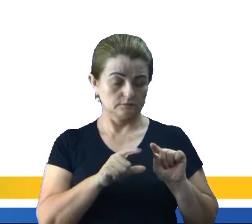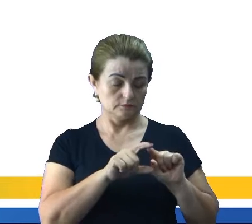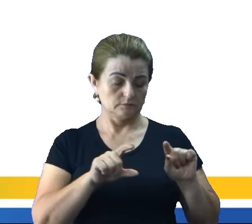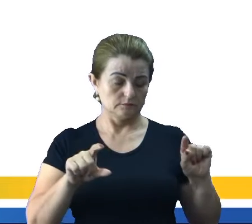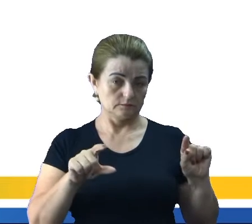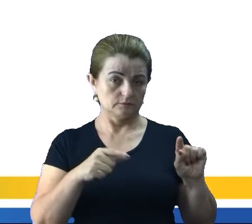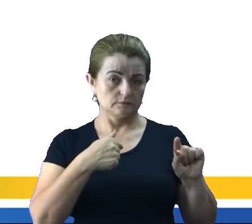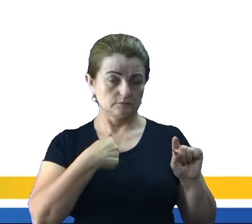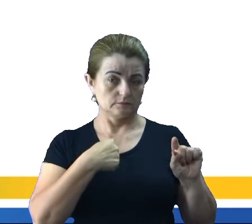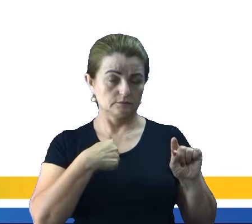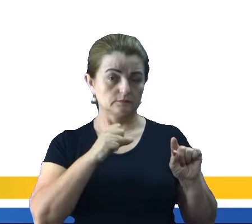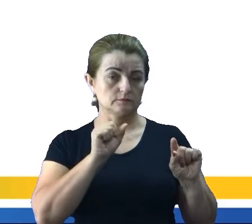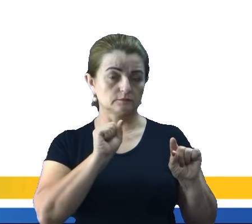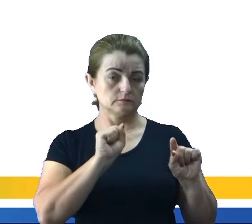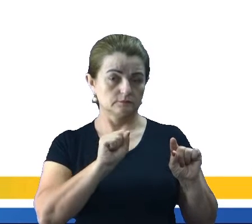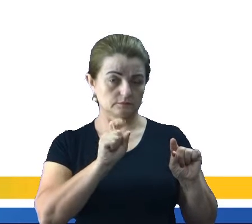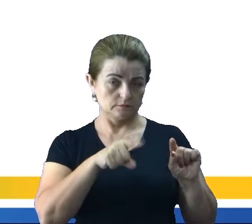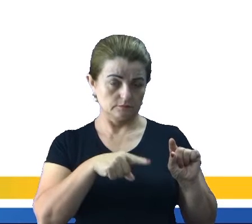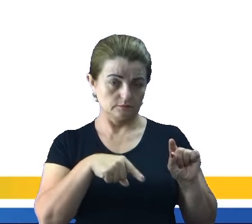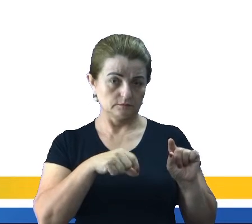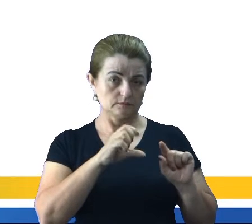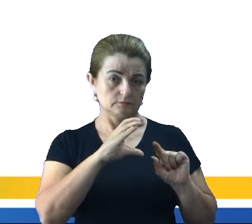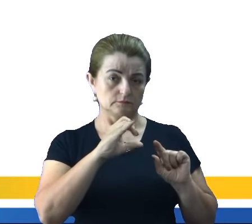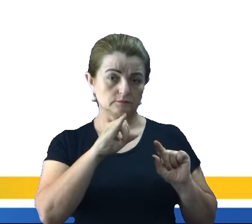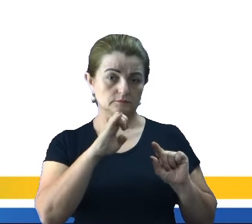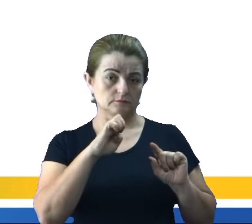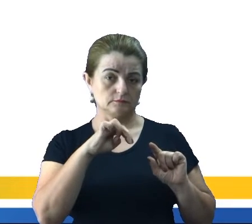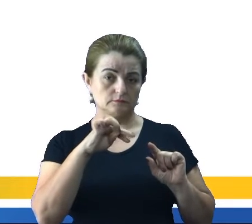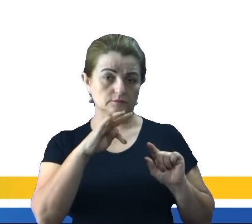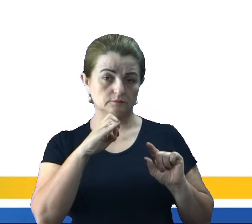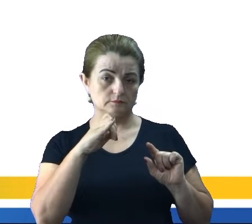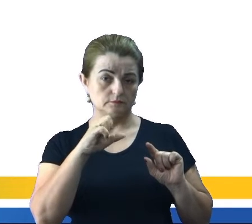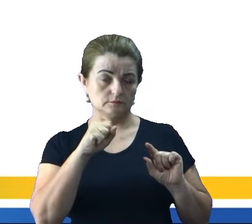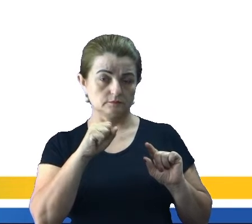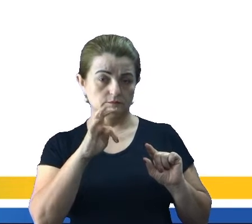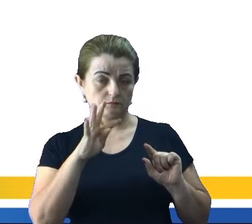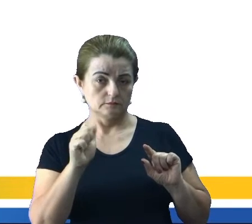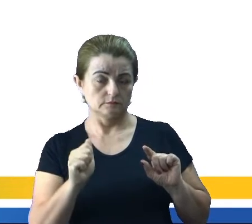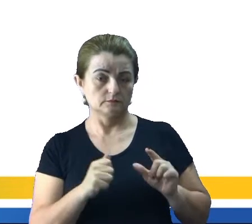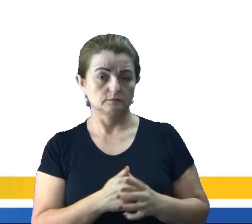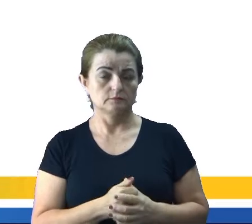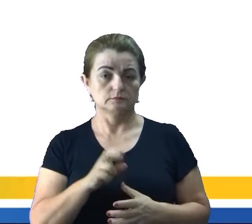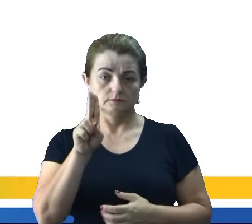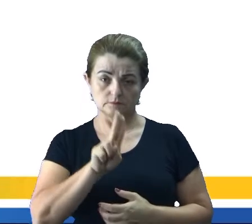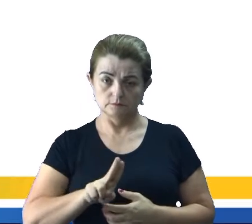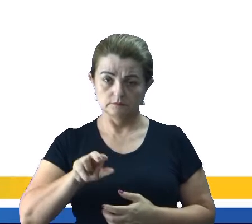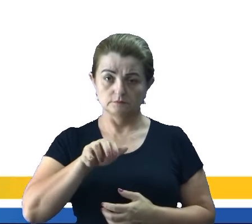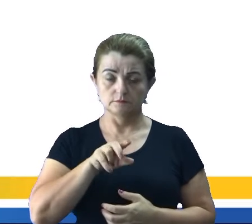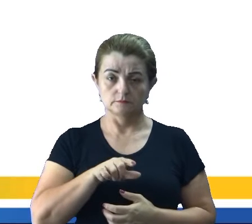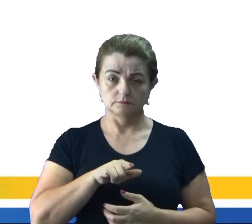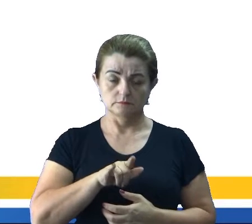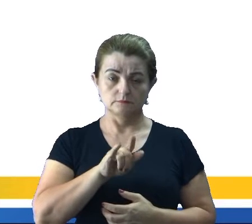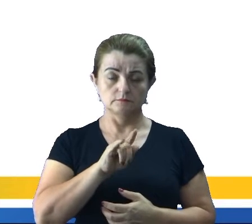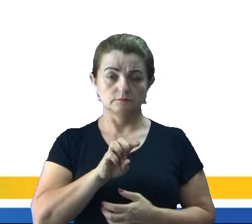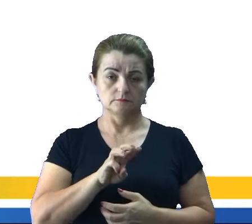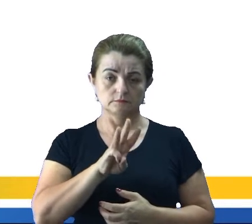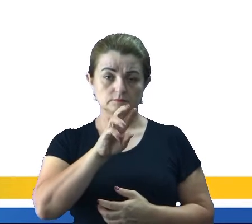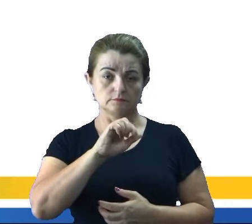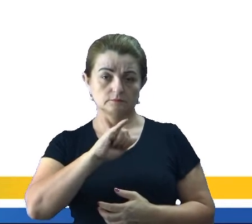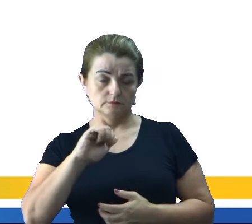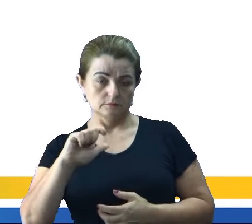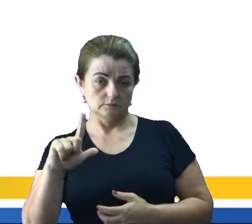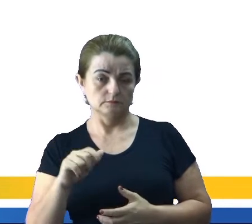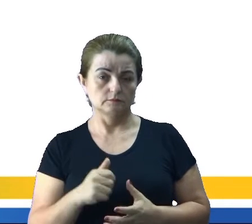Nós temos ali A forma Do Do Do uso do will É muito simples, ok